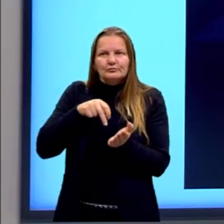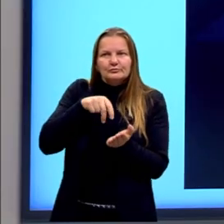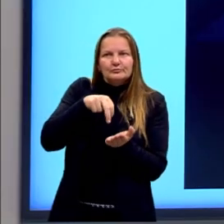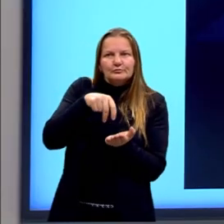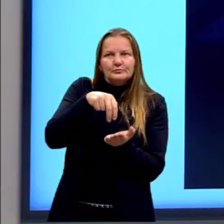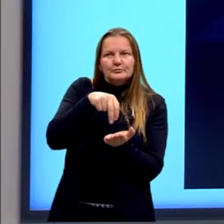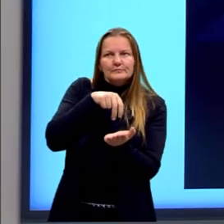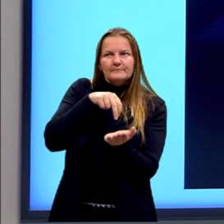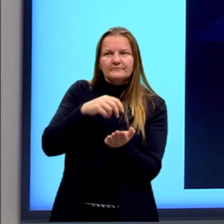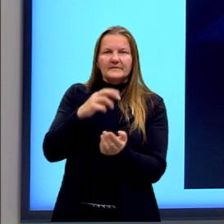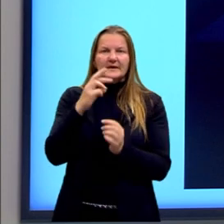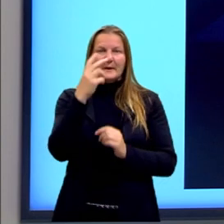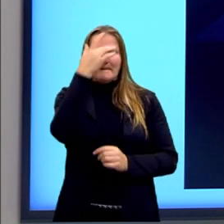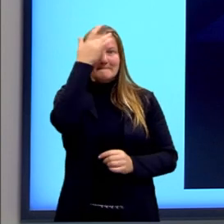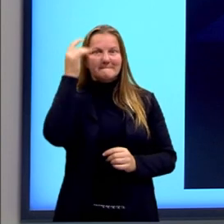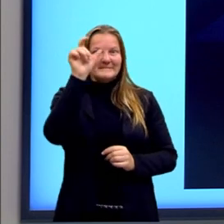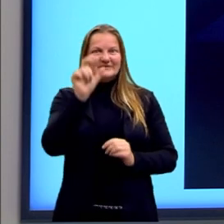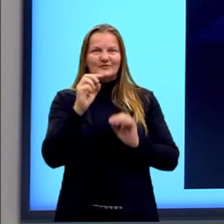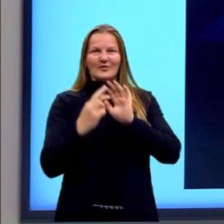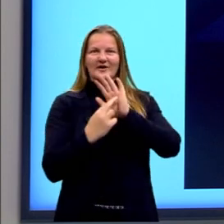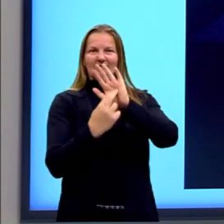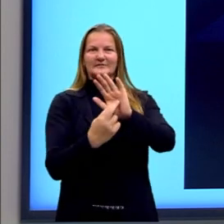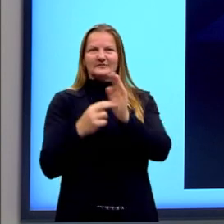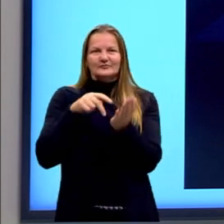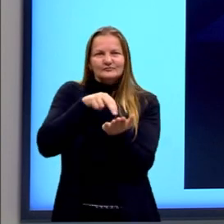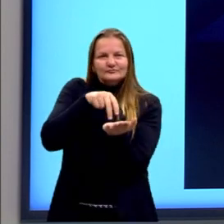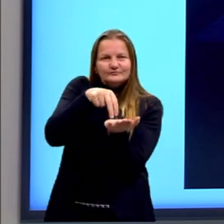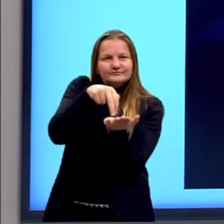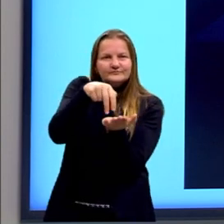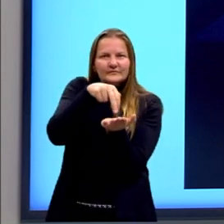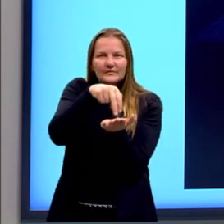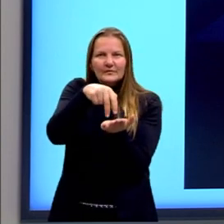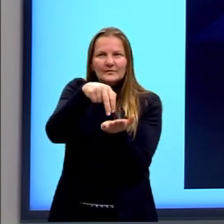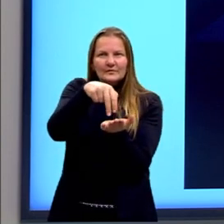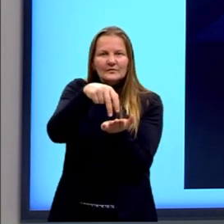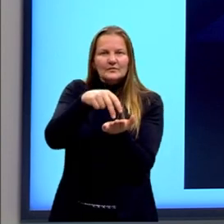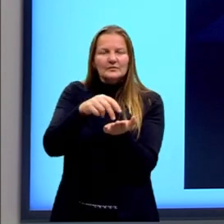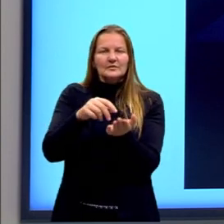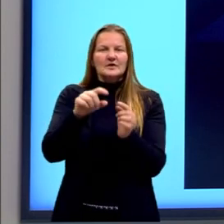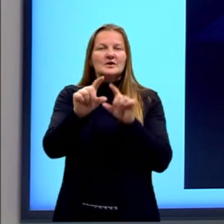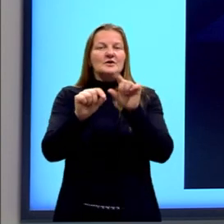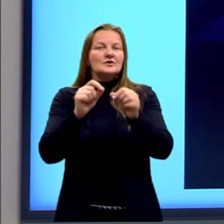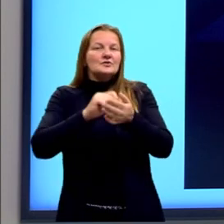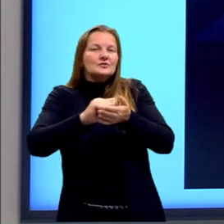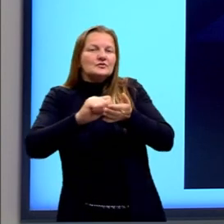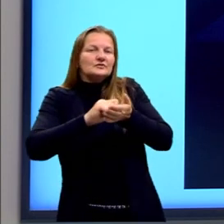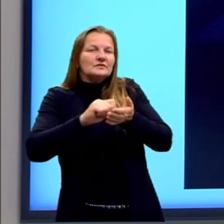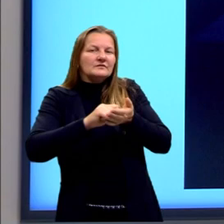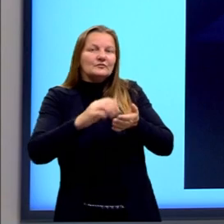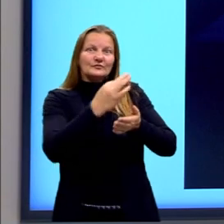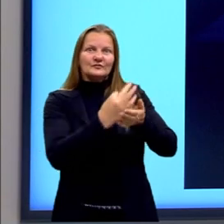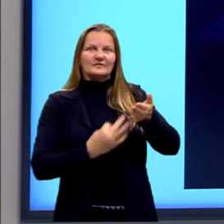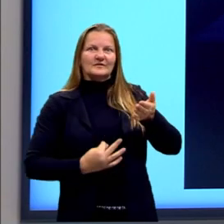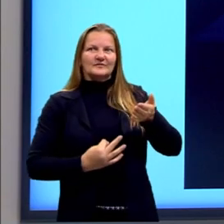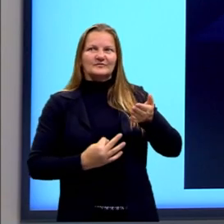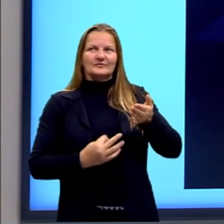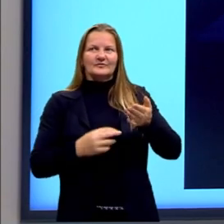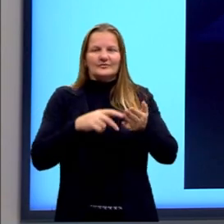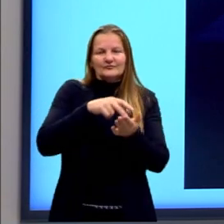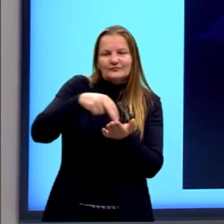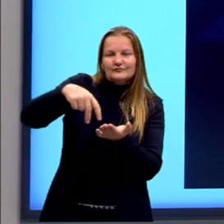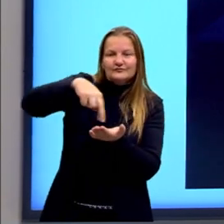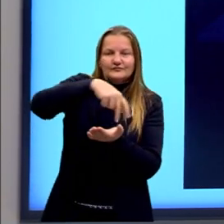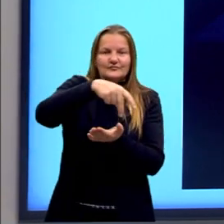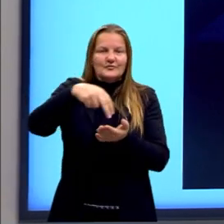representando essa pessoa que está começando a escrever um texto. E chegando aqui, ele tem várias